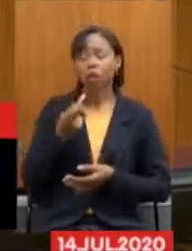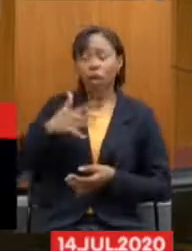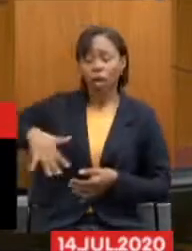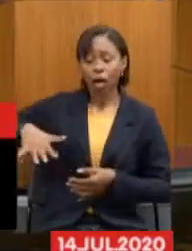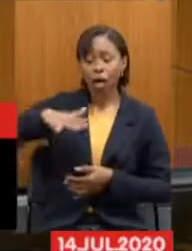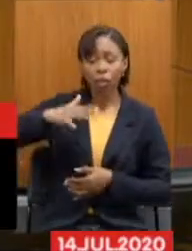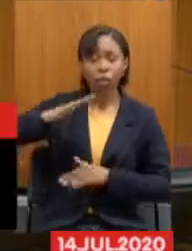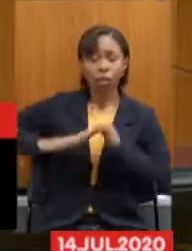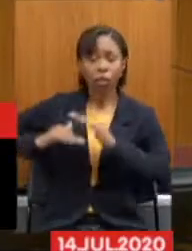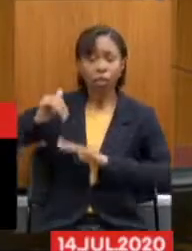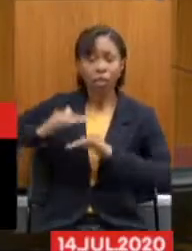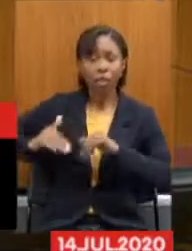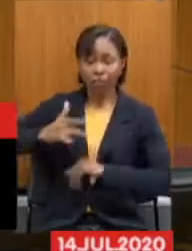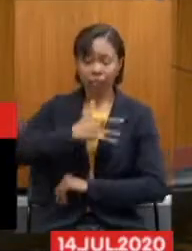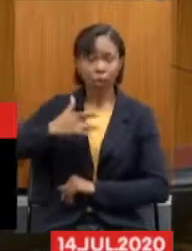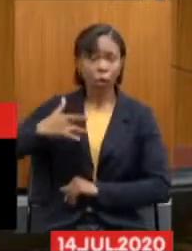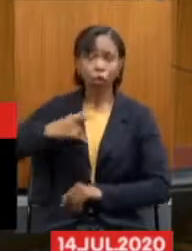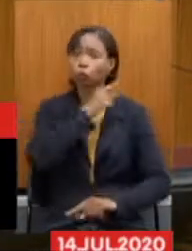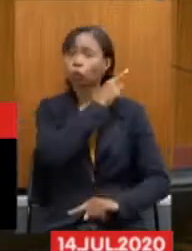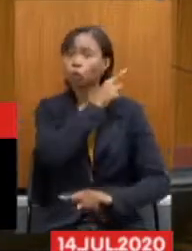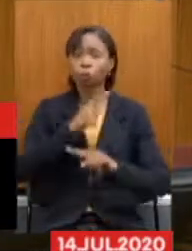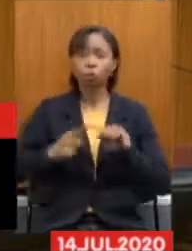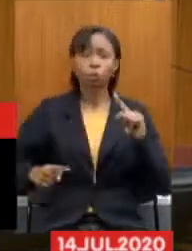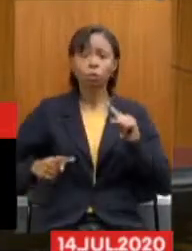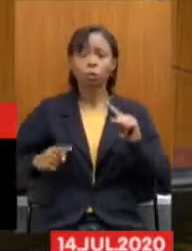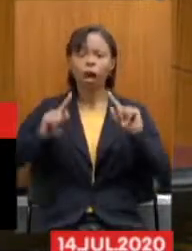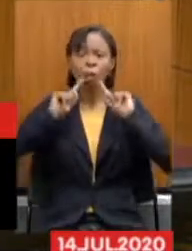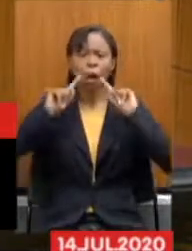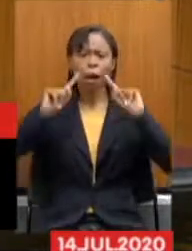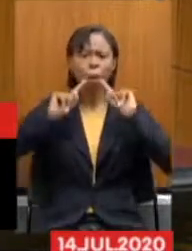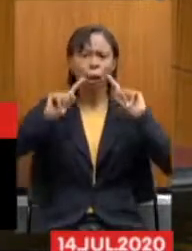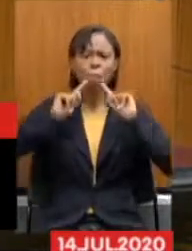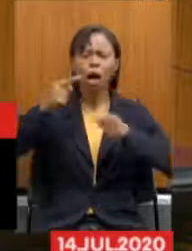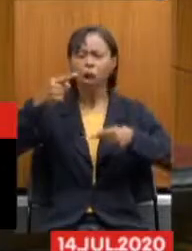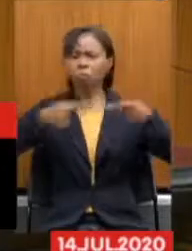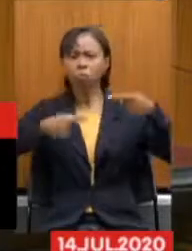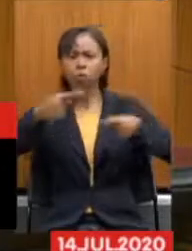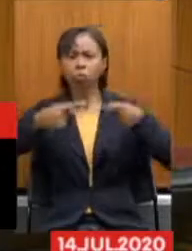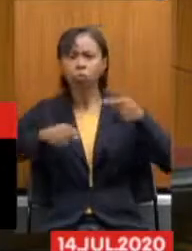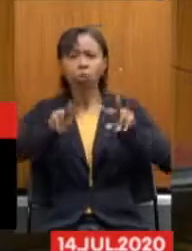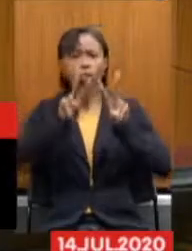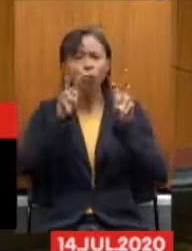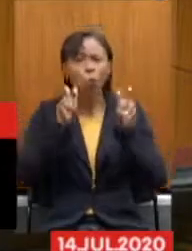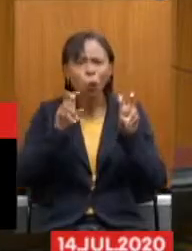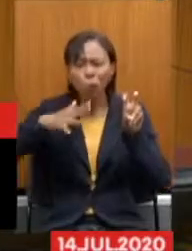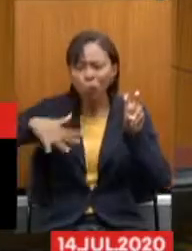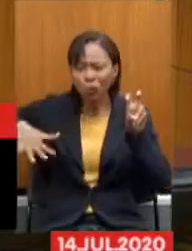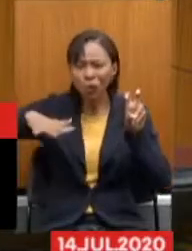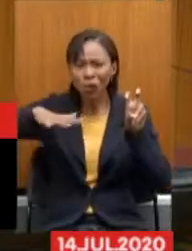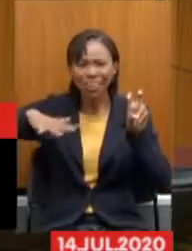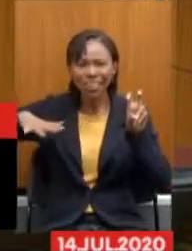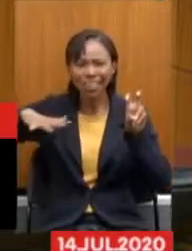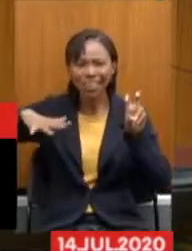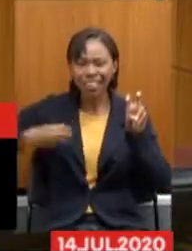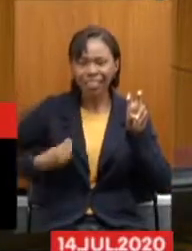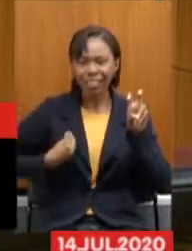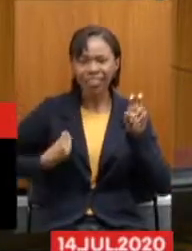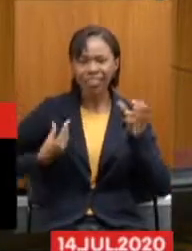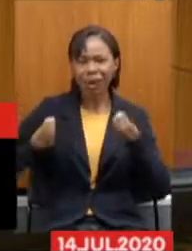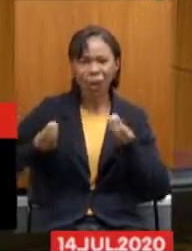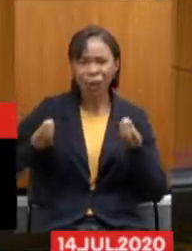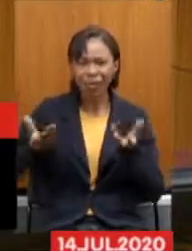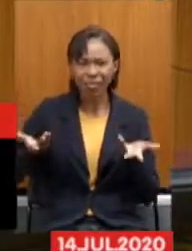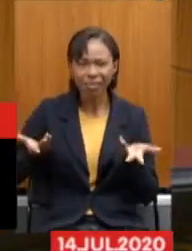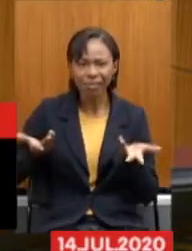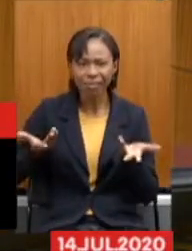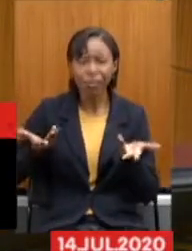da saúde, estamos proibidos de manifestarmos ou discutirmos sobre as nossas condições. Que só depois da pandemia